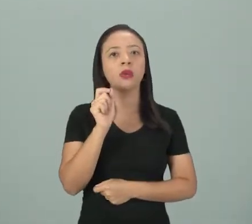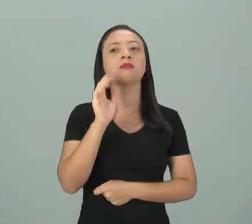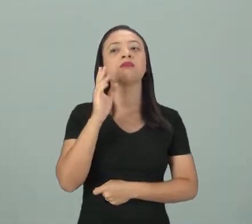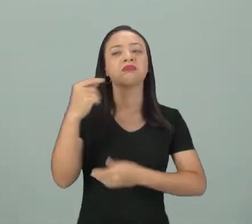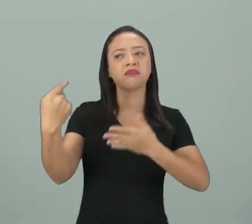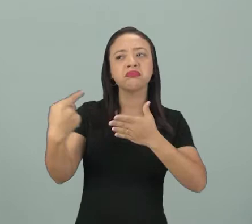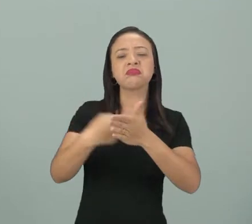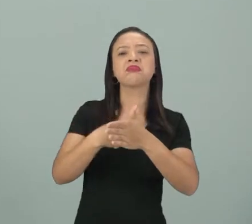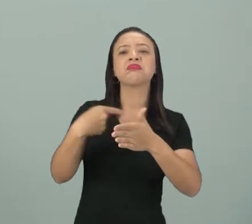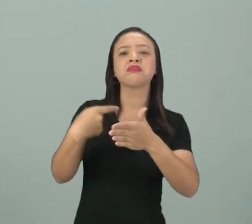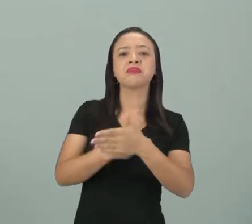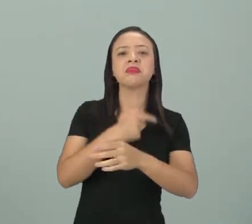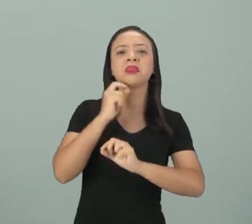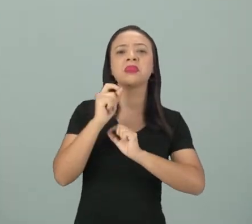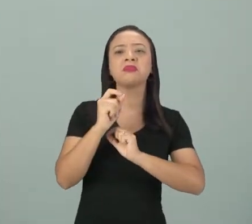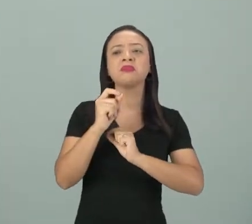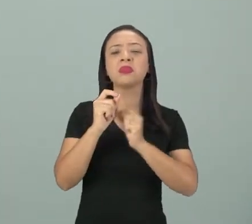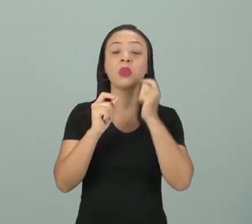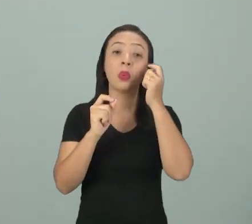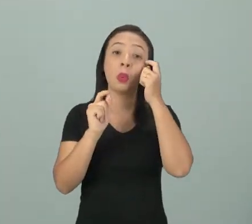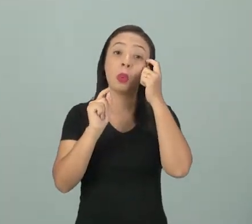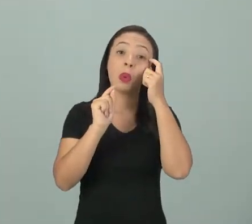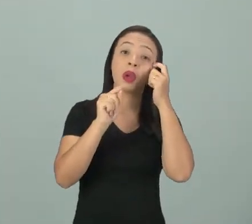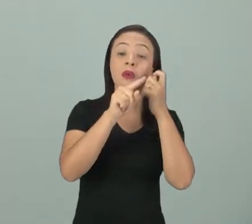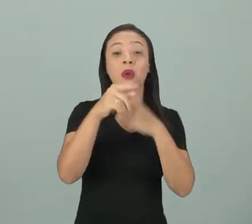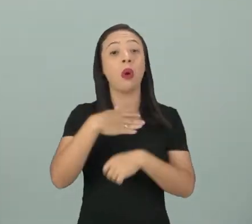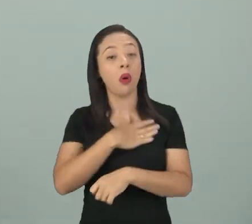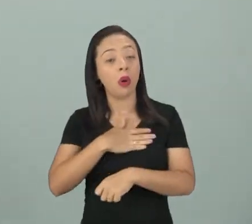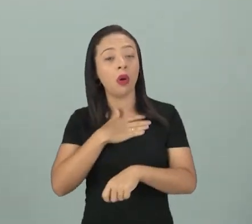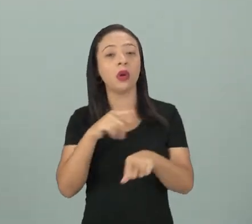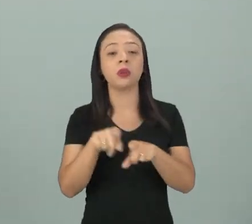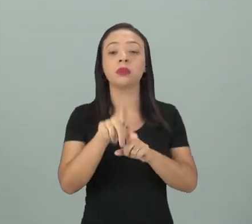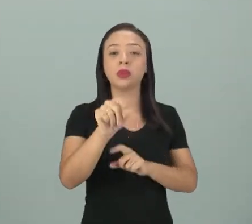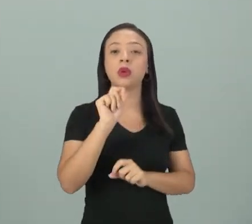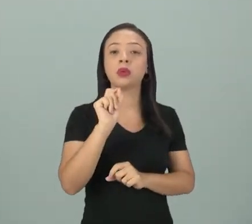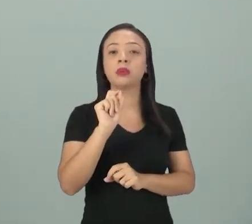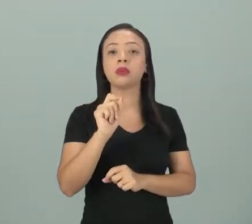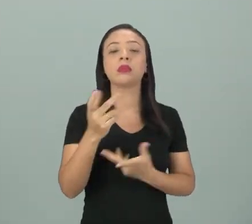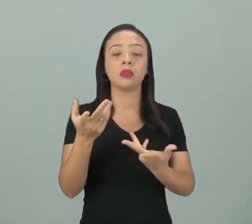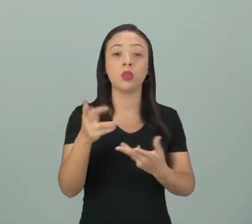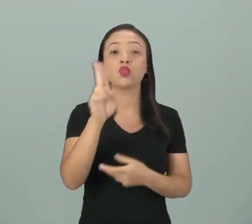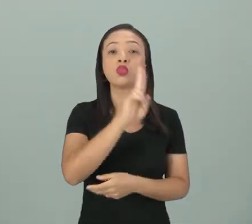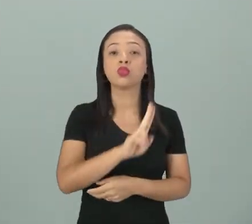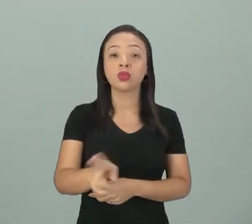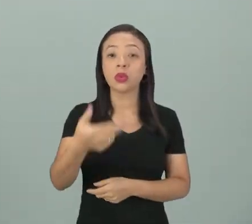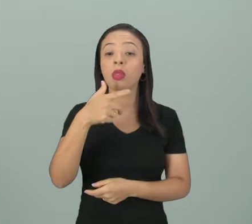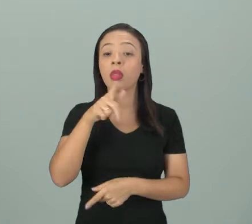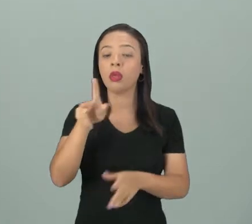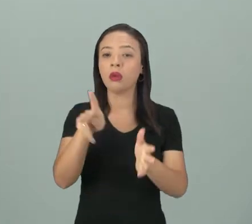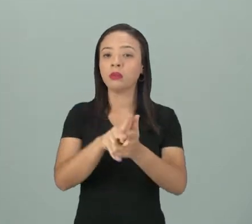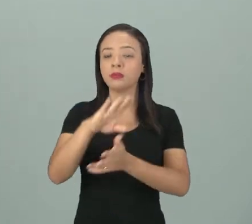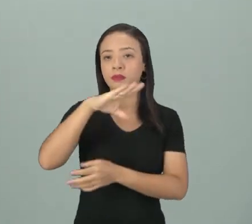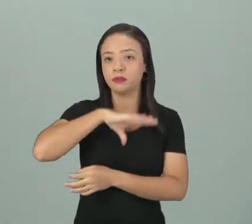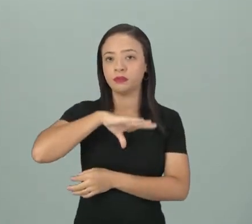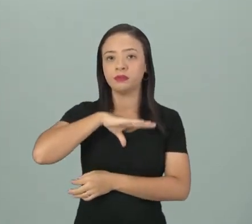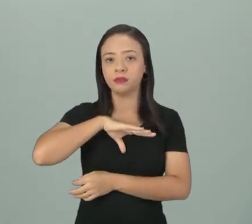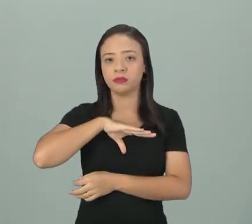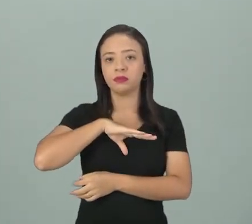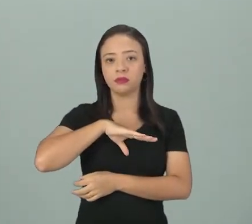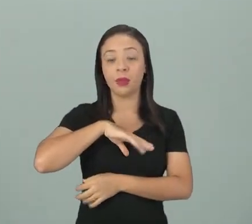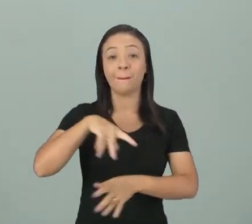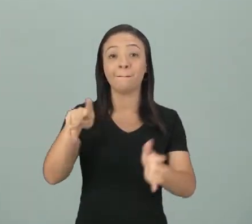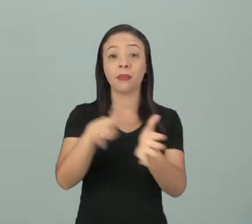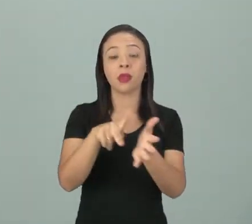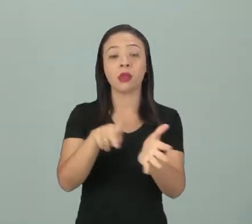questionados sobre isso, sobre seus gostos, preferências, né? Isso na língua portuguesa. Isso faz muito parte da